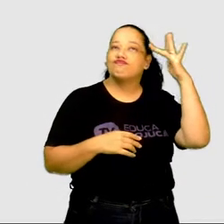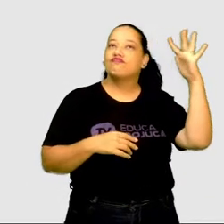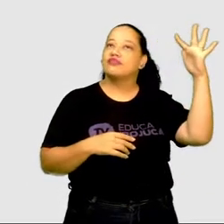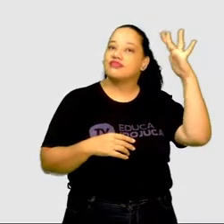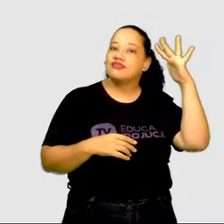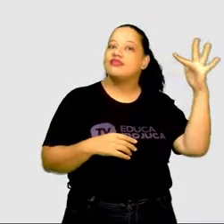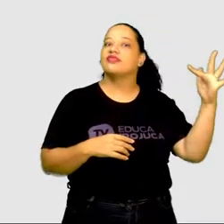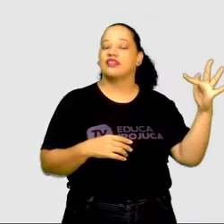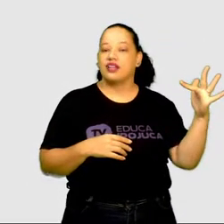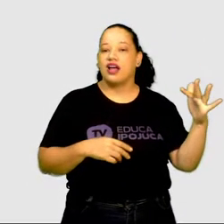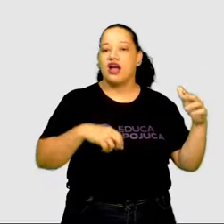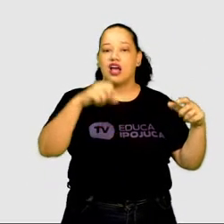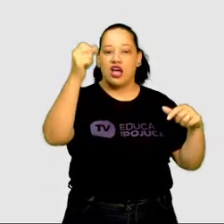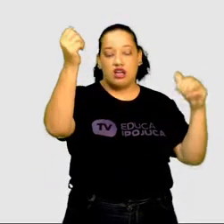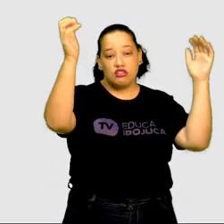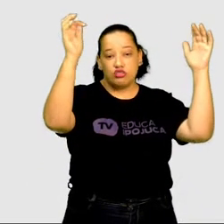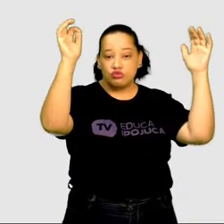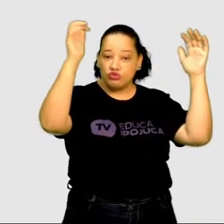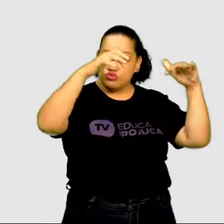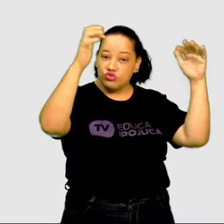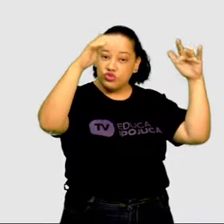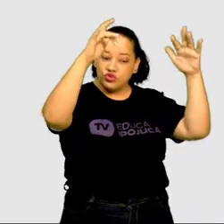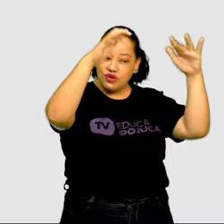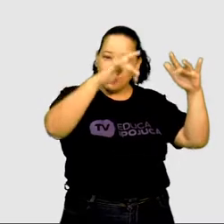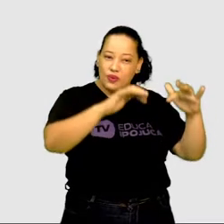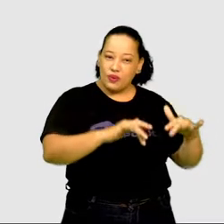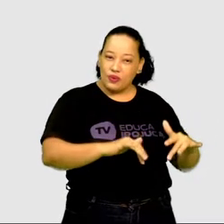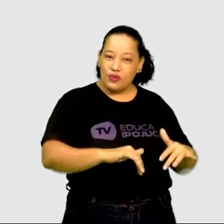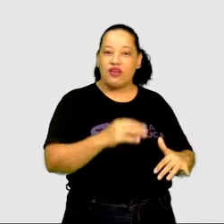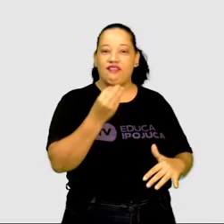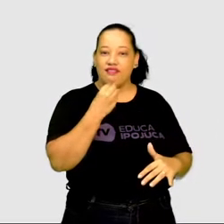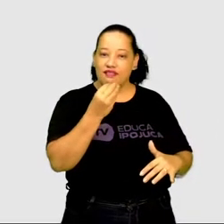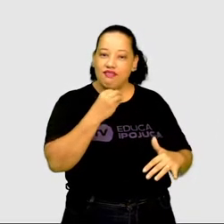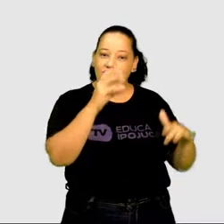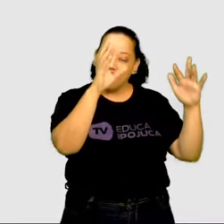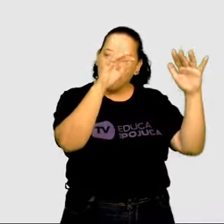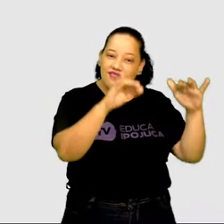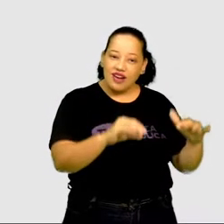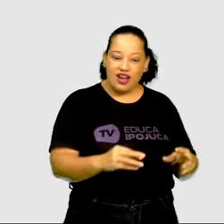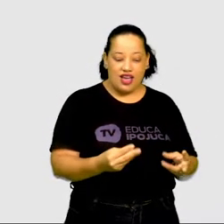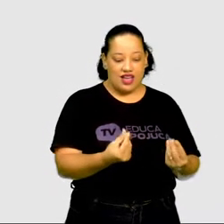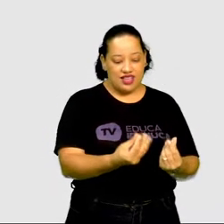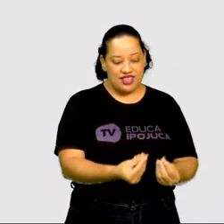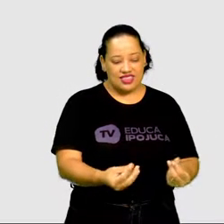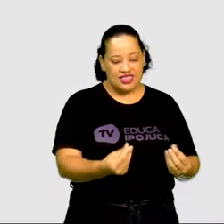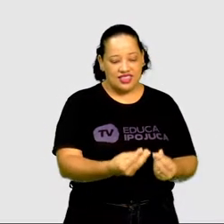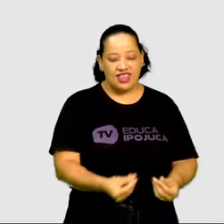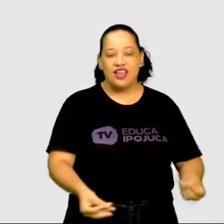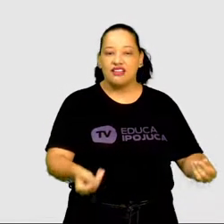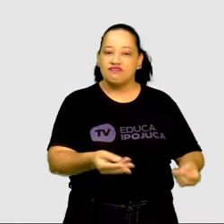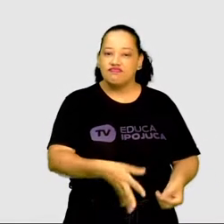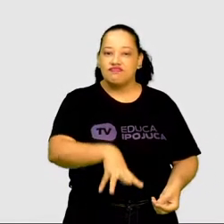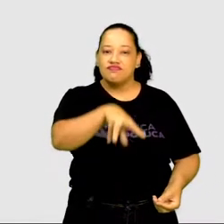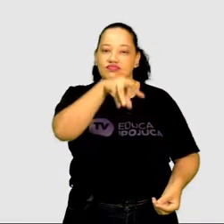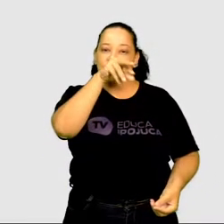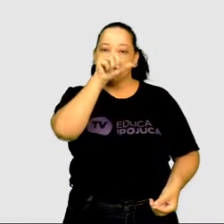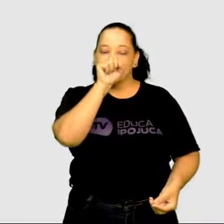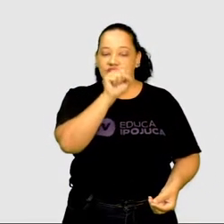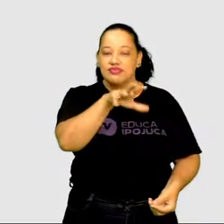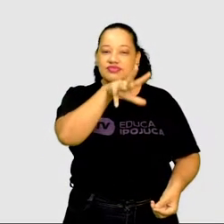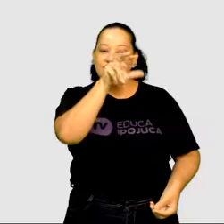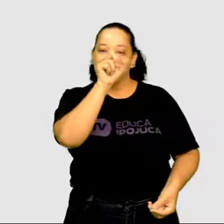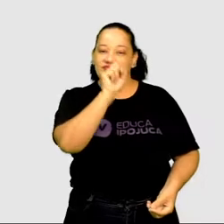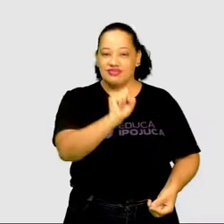fracas da chuva que a terra vai borrifando e faz levantar o cheiro de chuva que vou